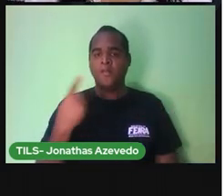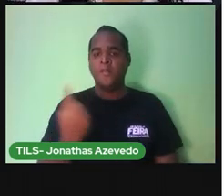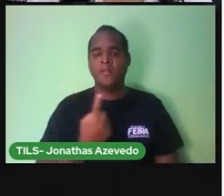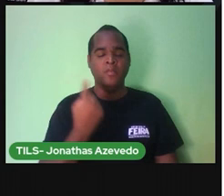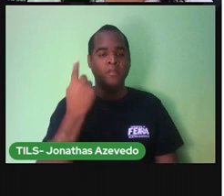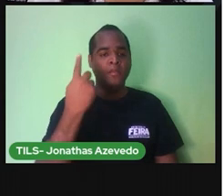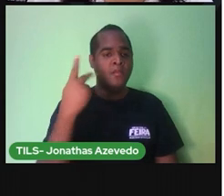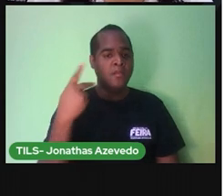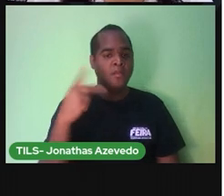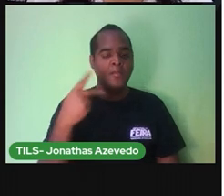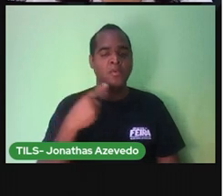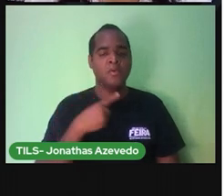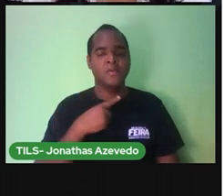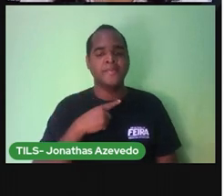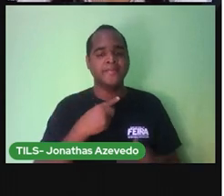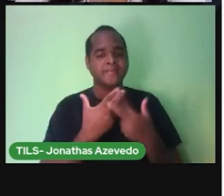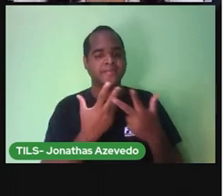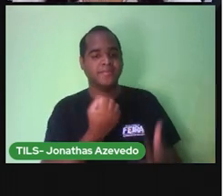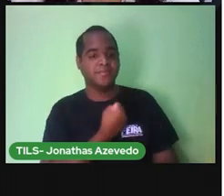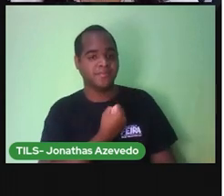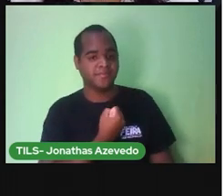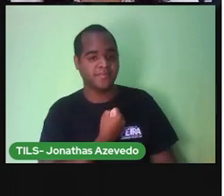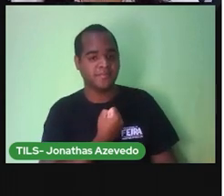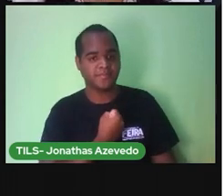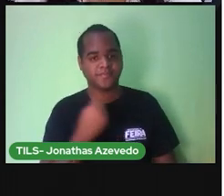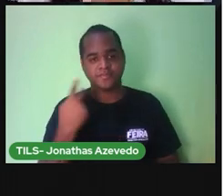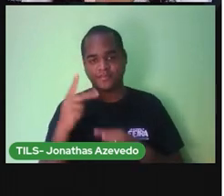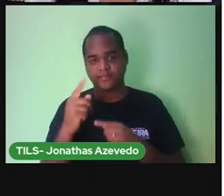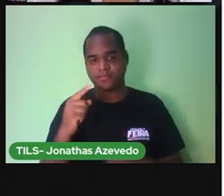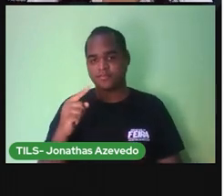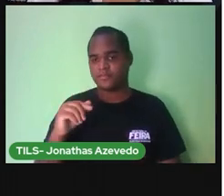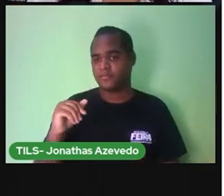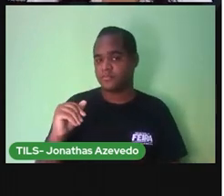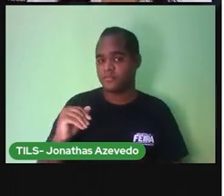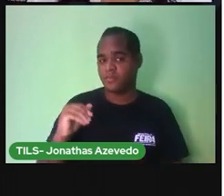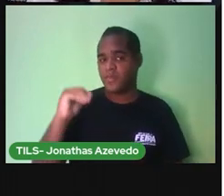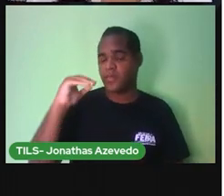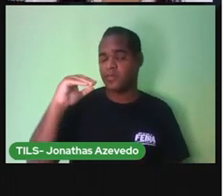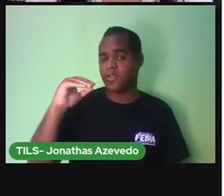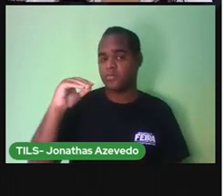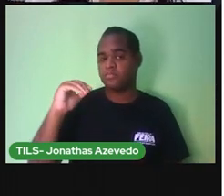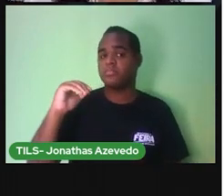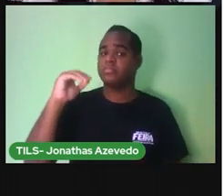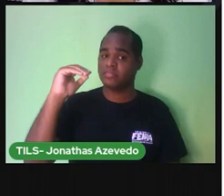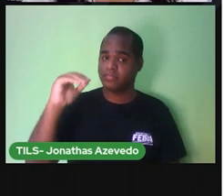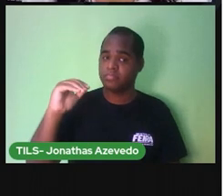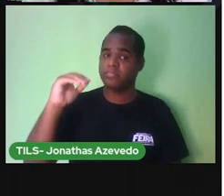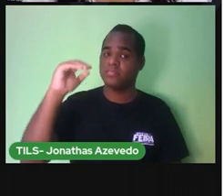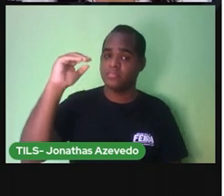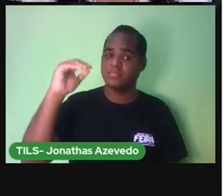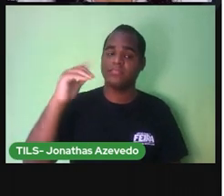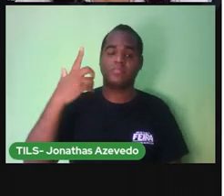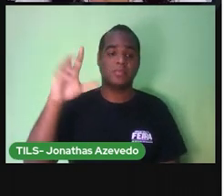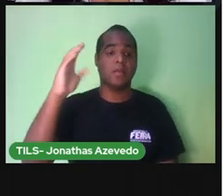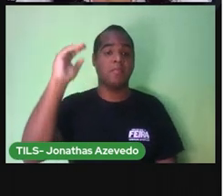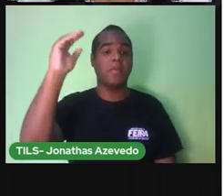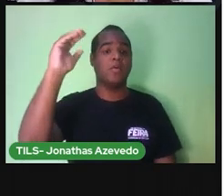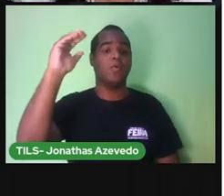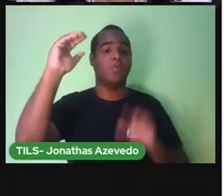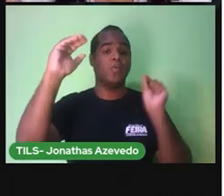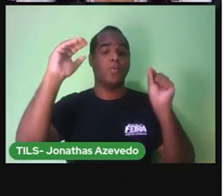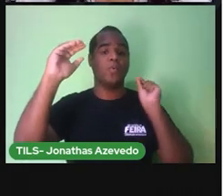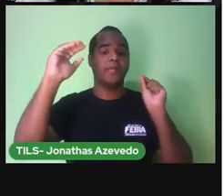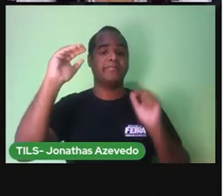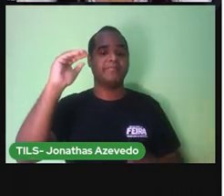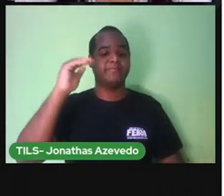Vamos colocar Os números Do maior Para o menor Quem é maior Qual